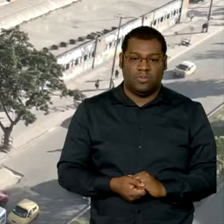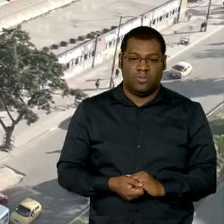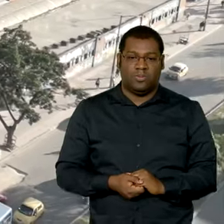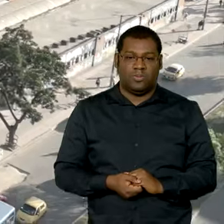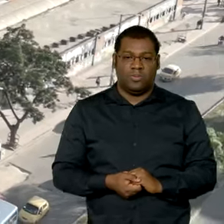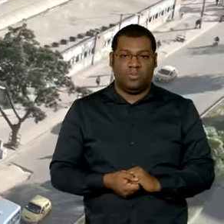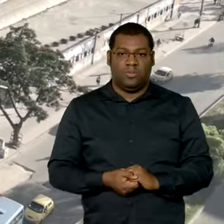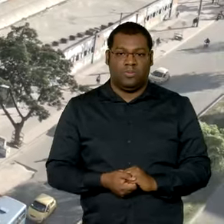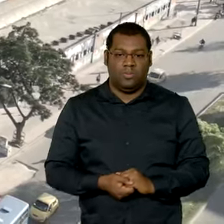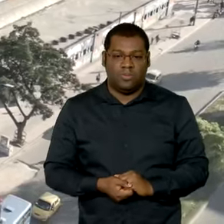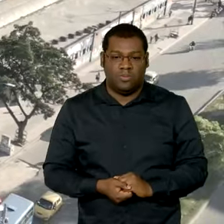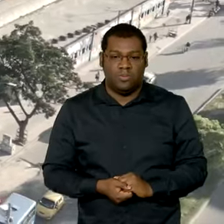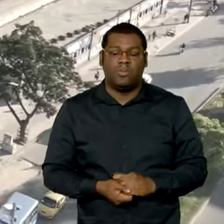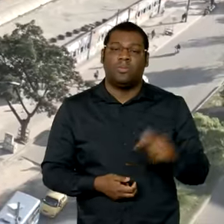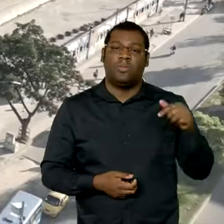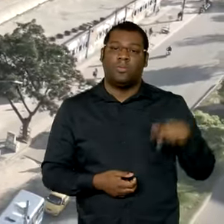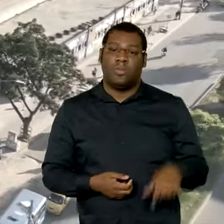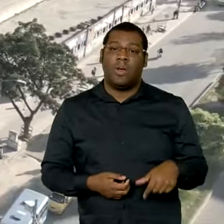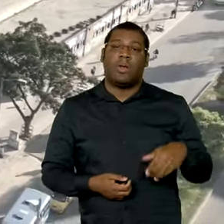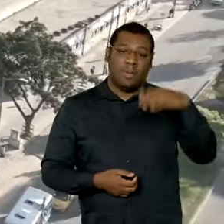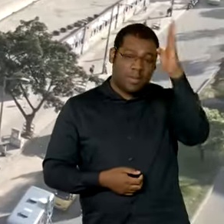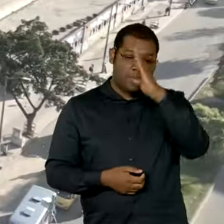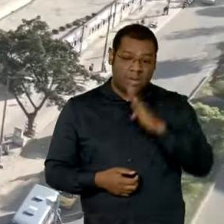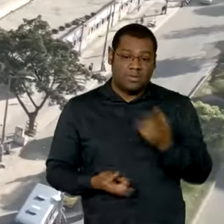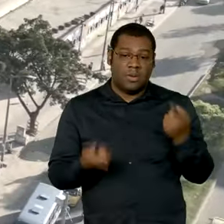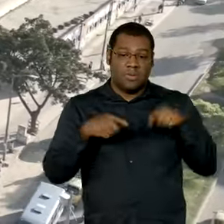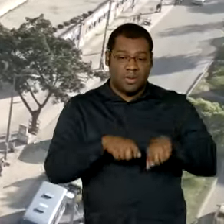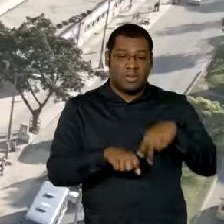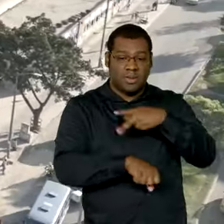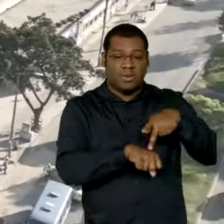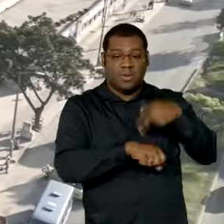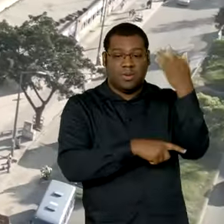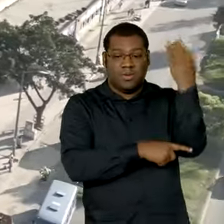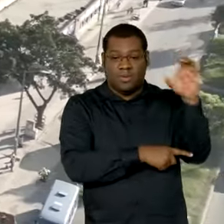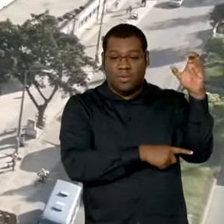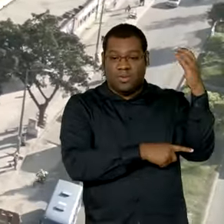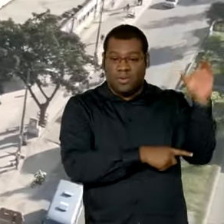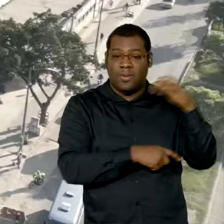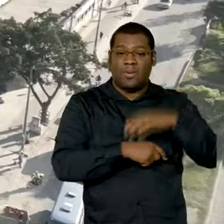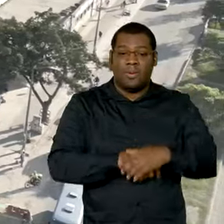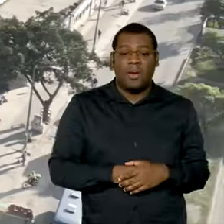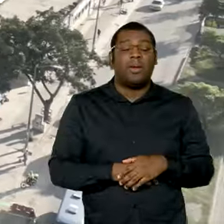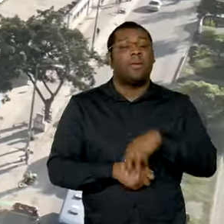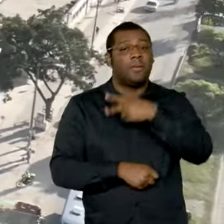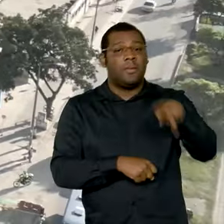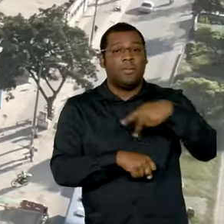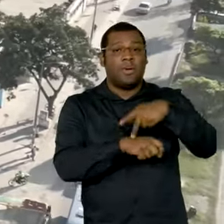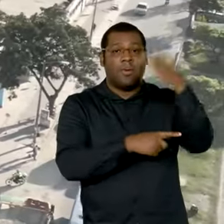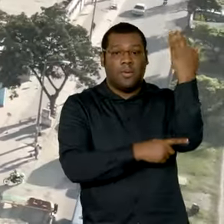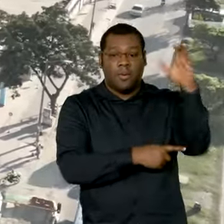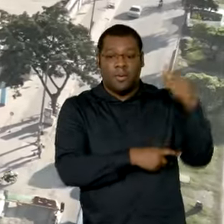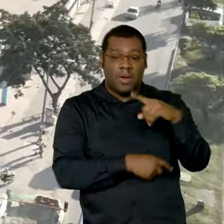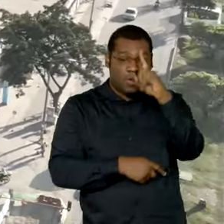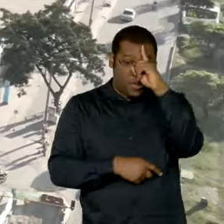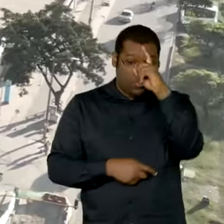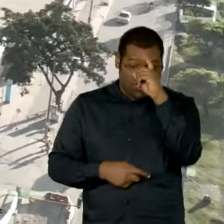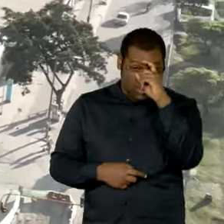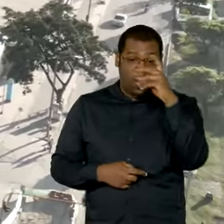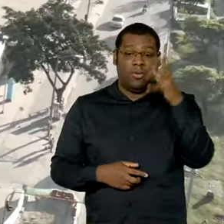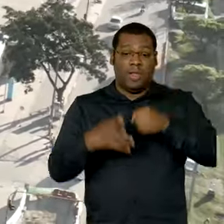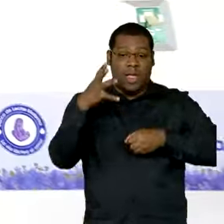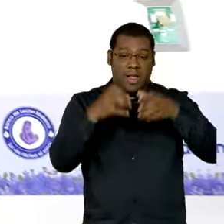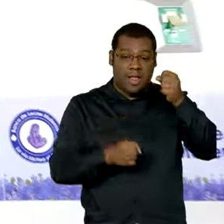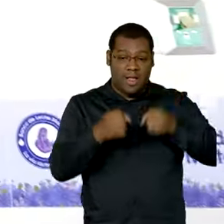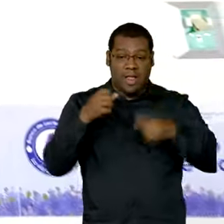Com o apoio do Brasil, outros bancos de leite foram construídos no país, como essa unidade no Hospital de Kennedy,